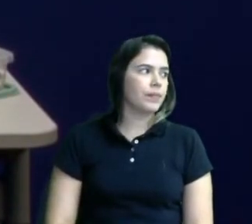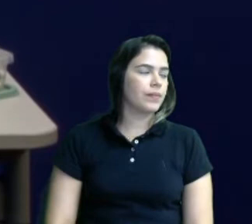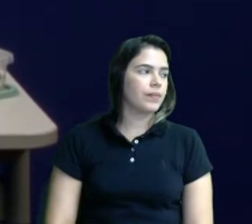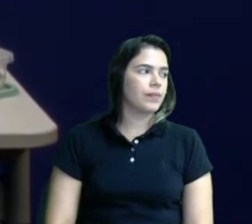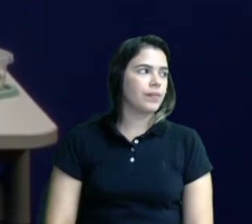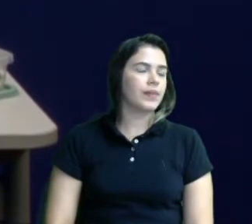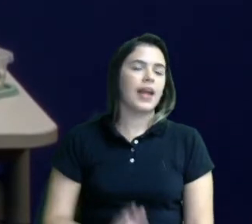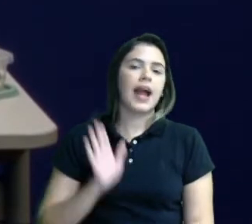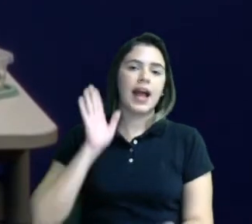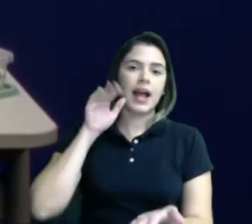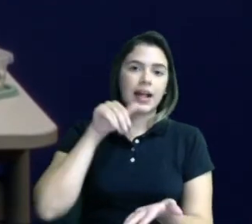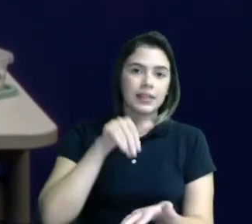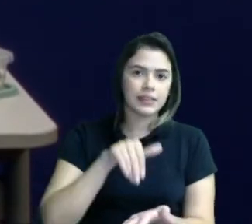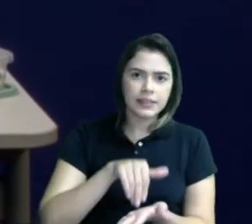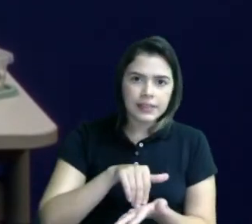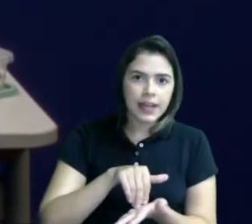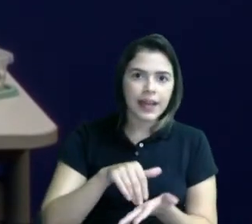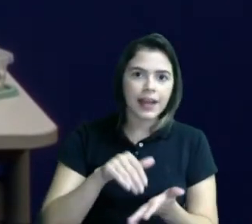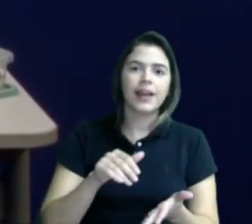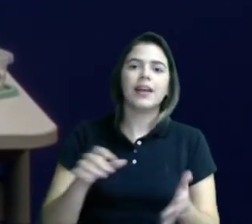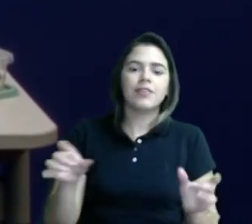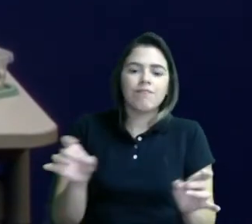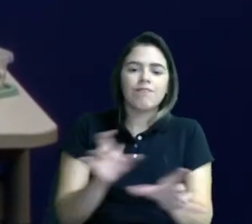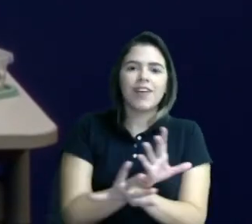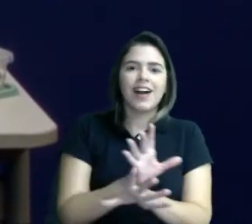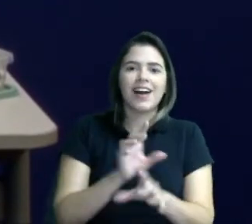Até formar a moldura.